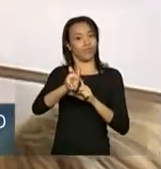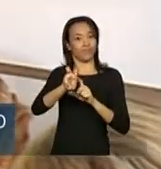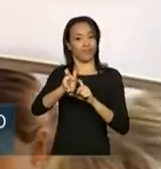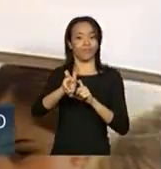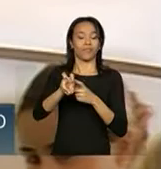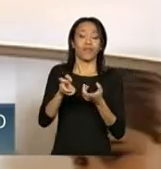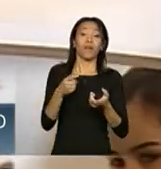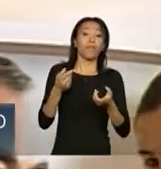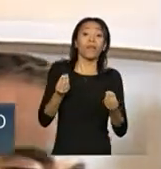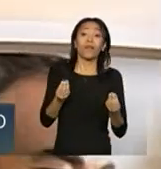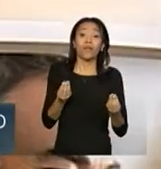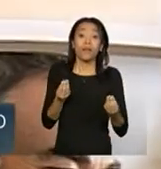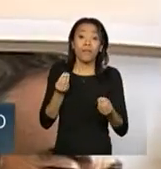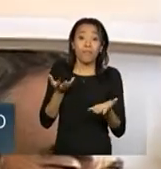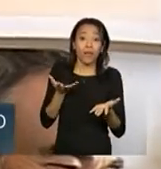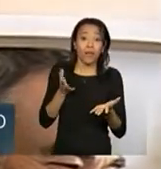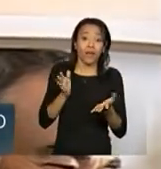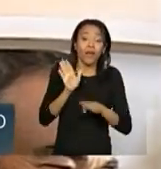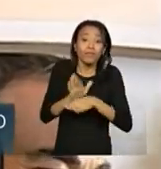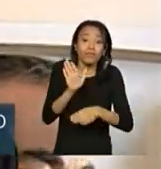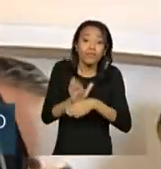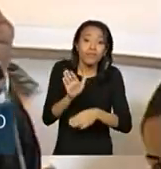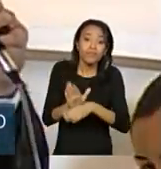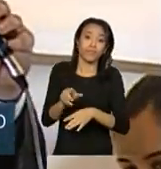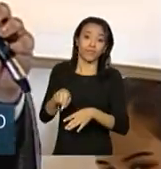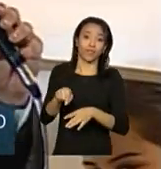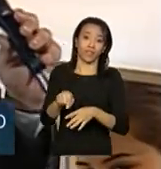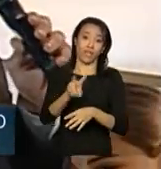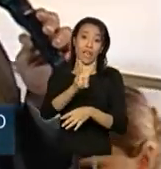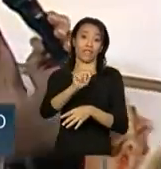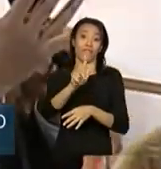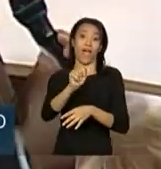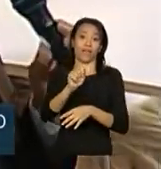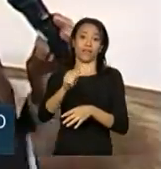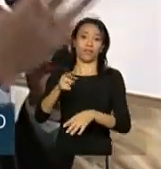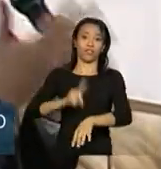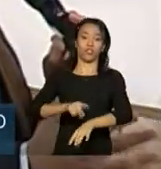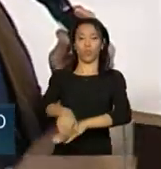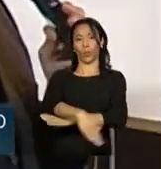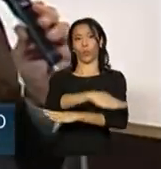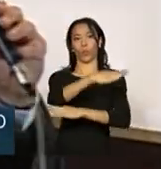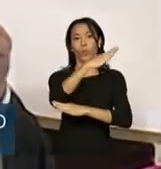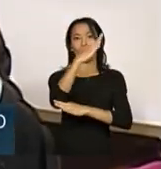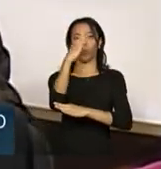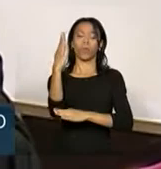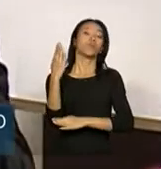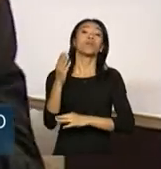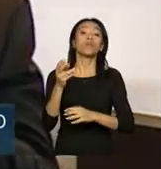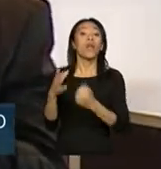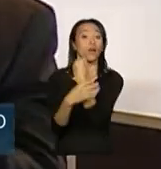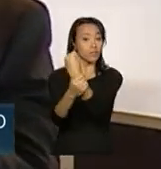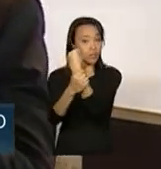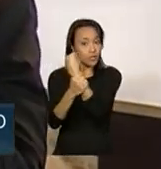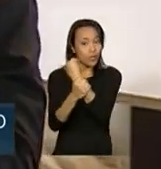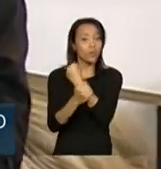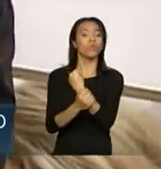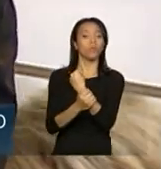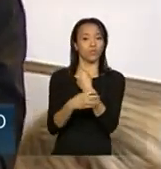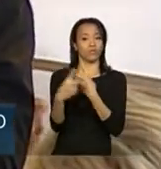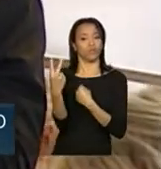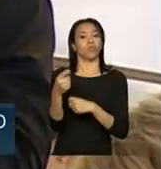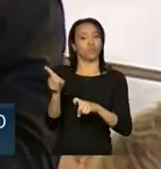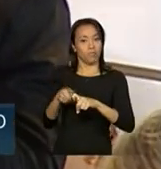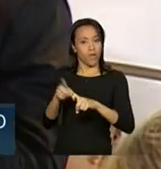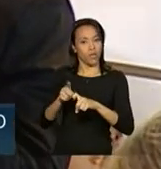clínico da cidade, para preencher aquelas vagas de plantão para que garanta que cinco médicos possam atender no plantão durante a